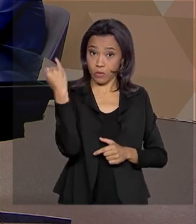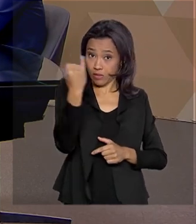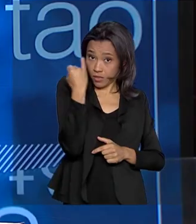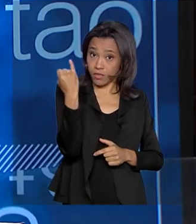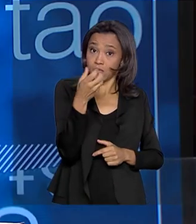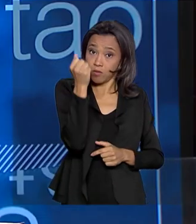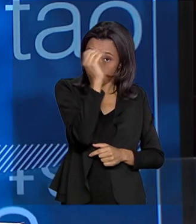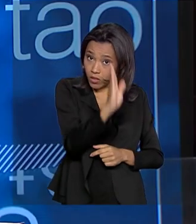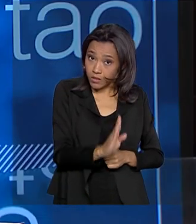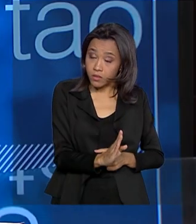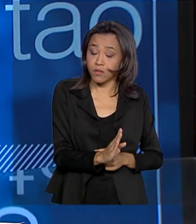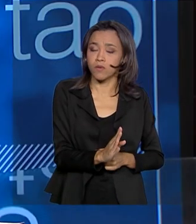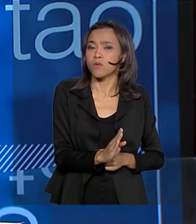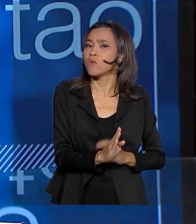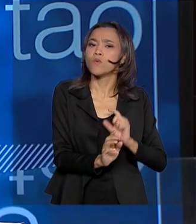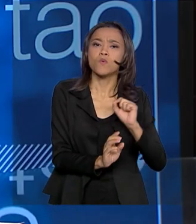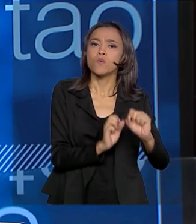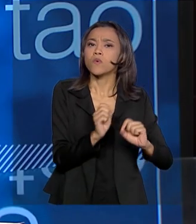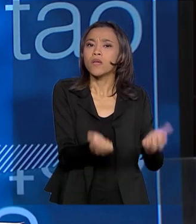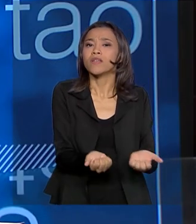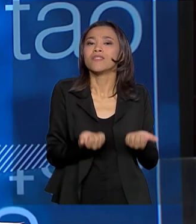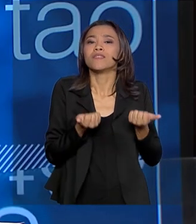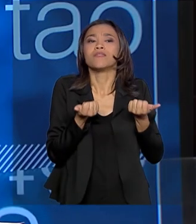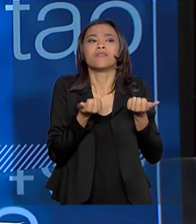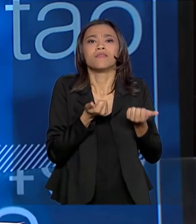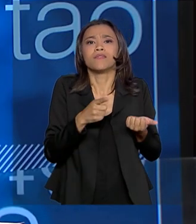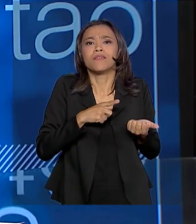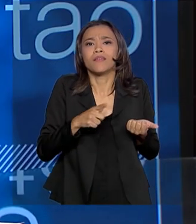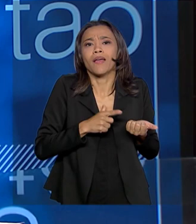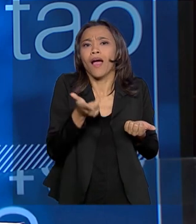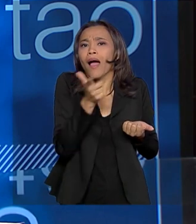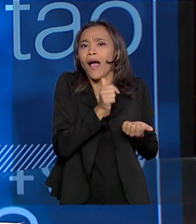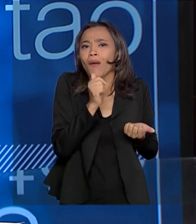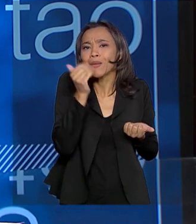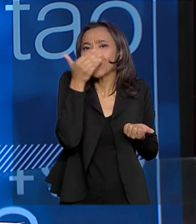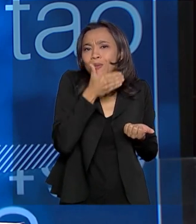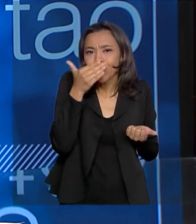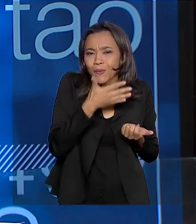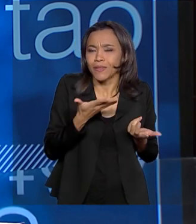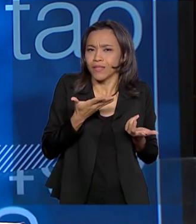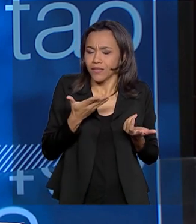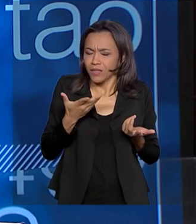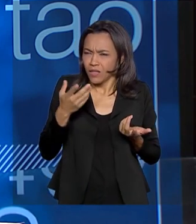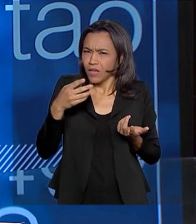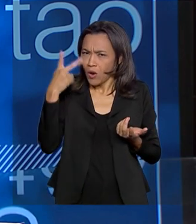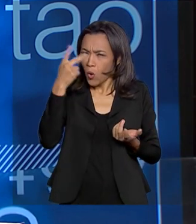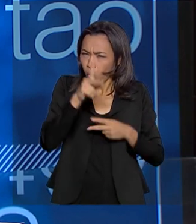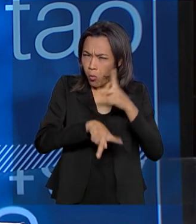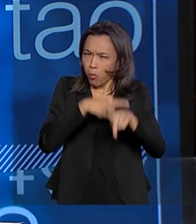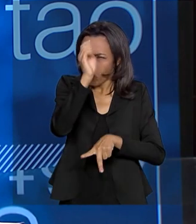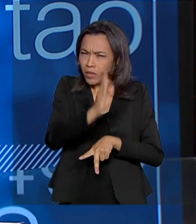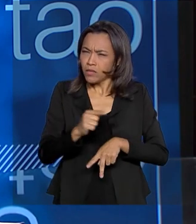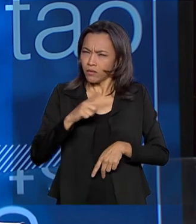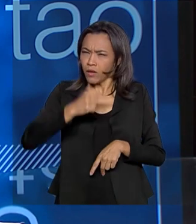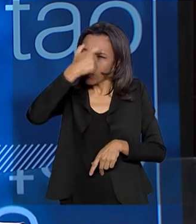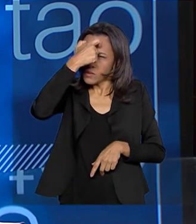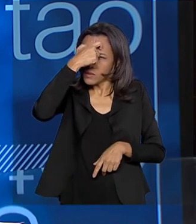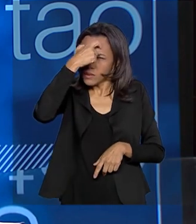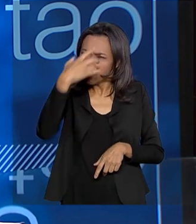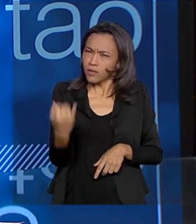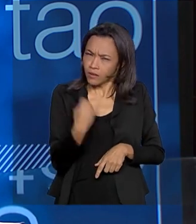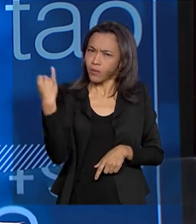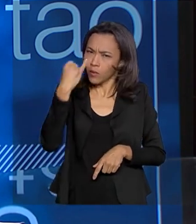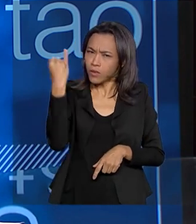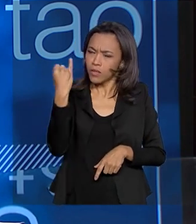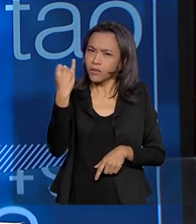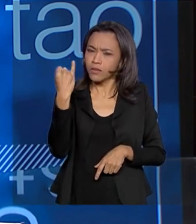Brasil em termos da disponibilidade de água doce no planeta. O brasileiro tem consciência dessa importância? Essa consciência vem